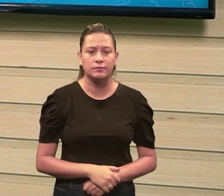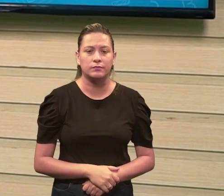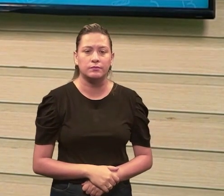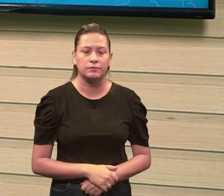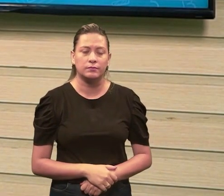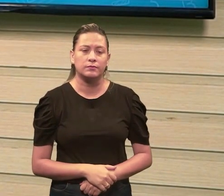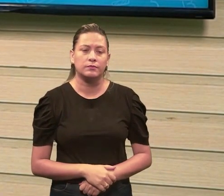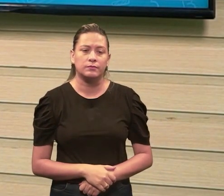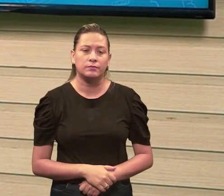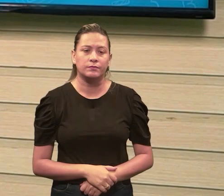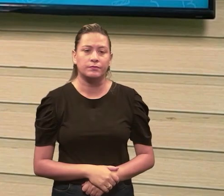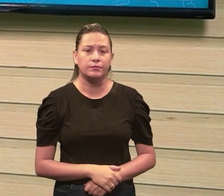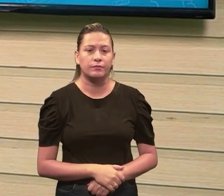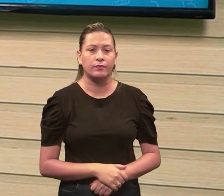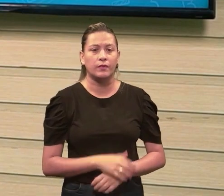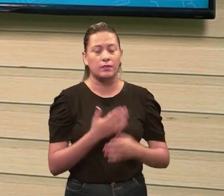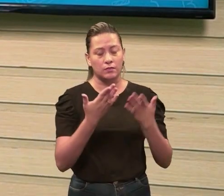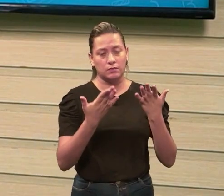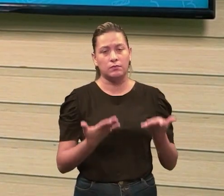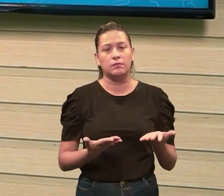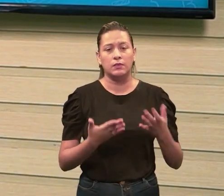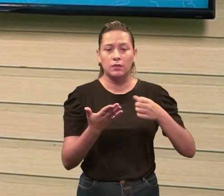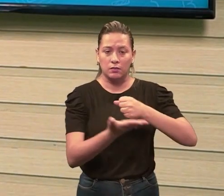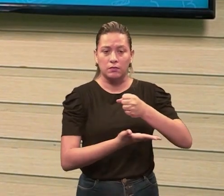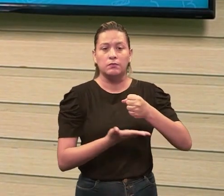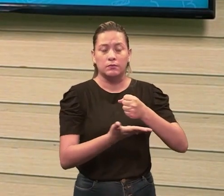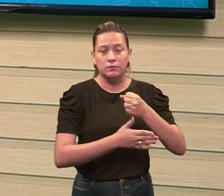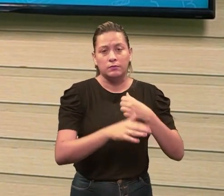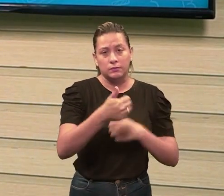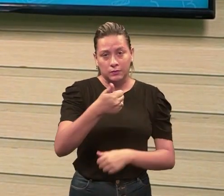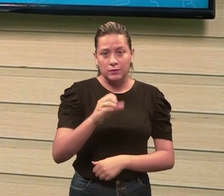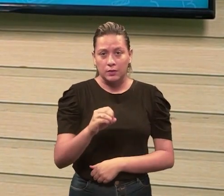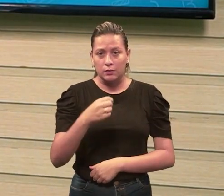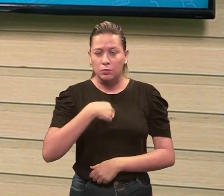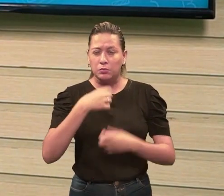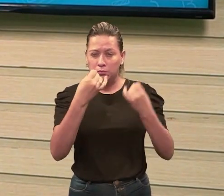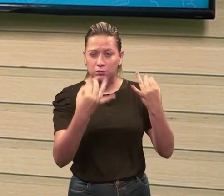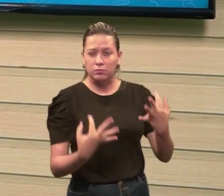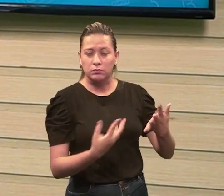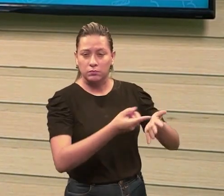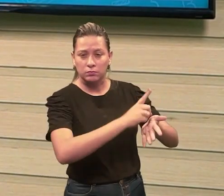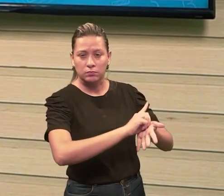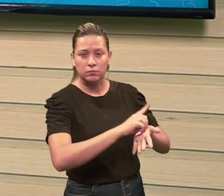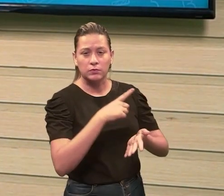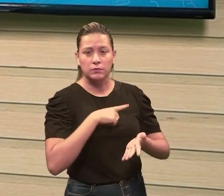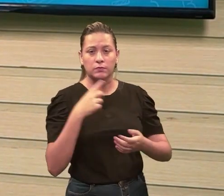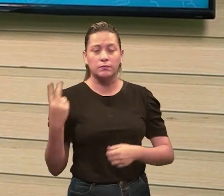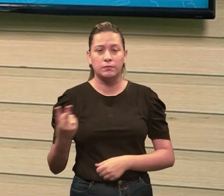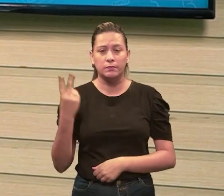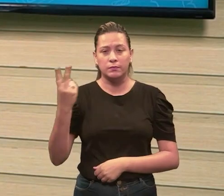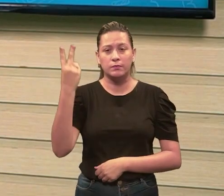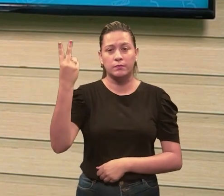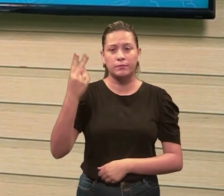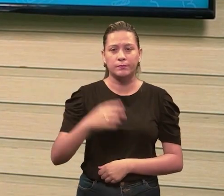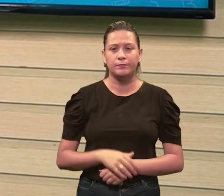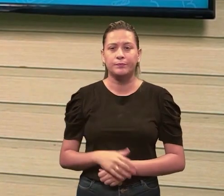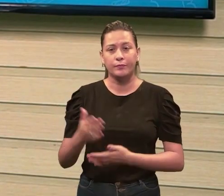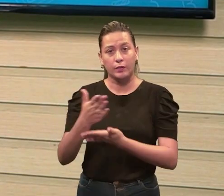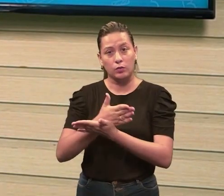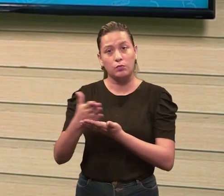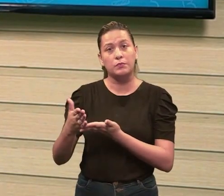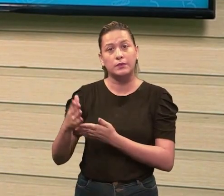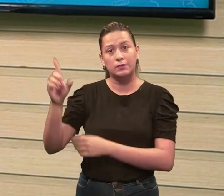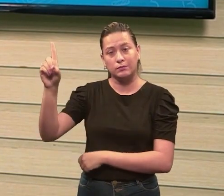no valor decimal, quando você faz na base, naquela base que a gente viu lá, você tem esses valores, começando